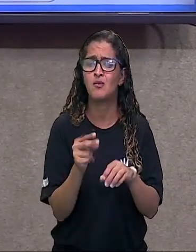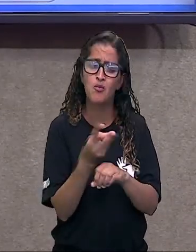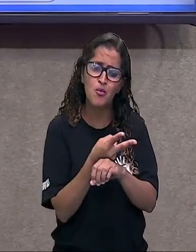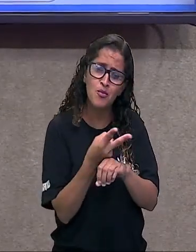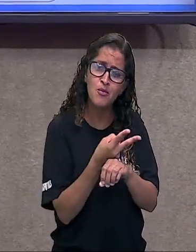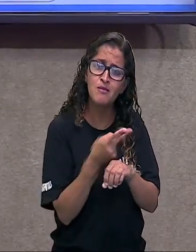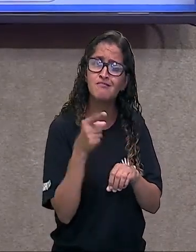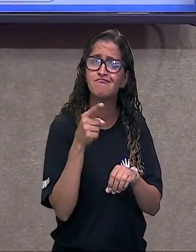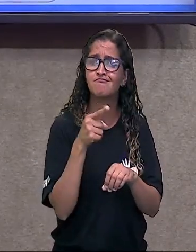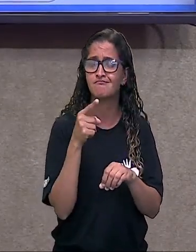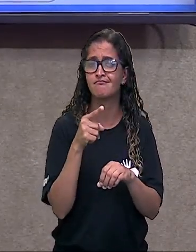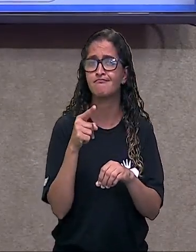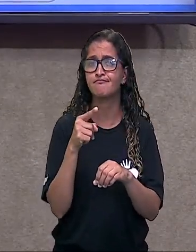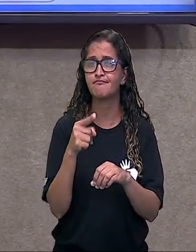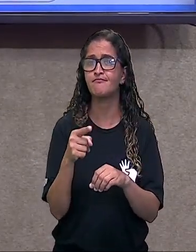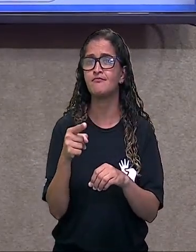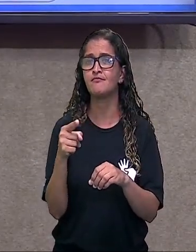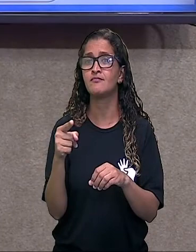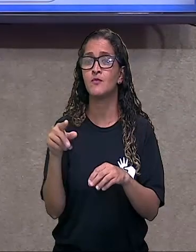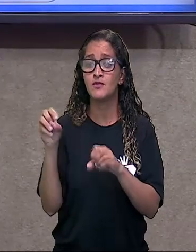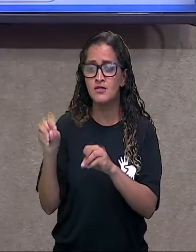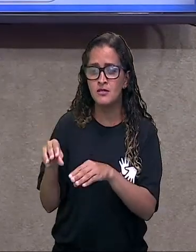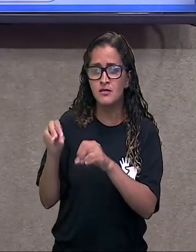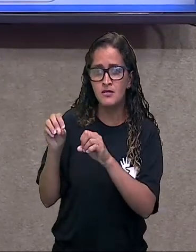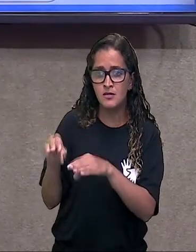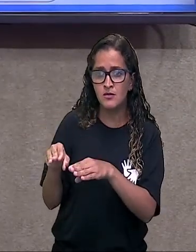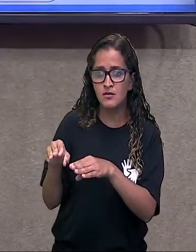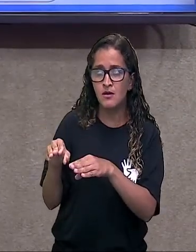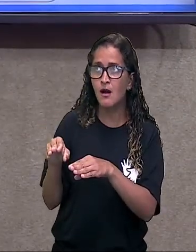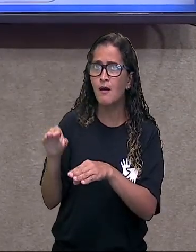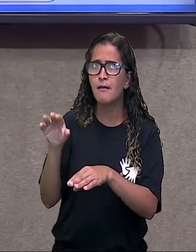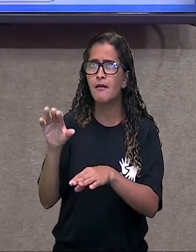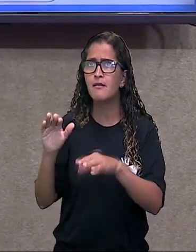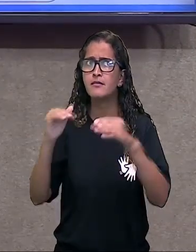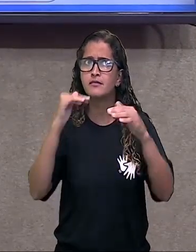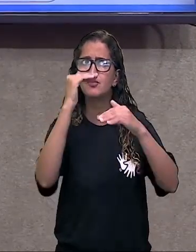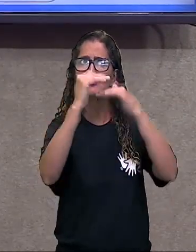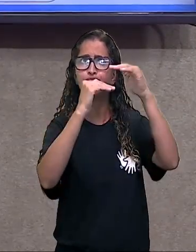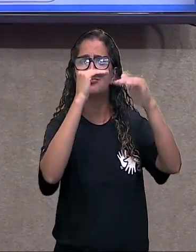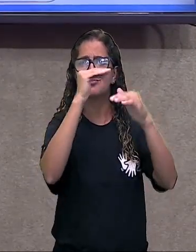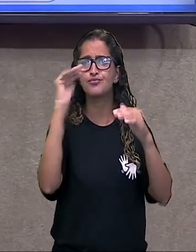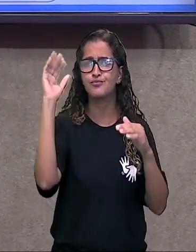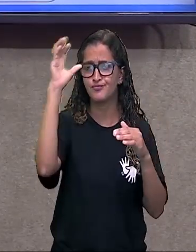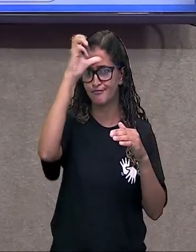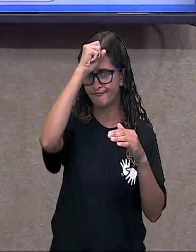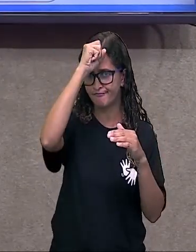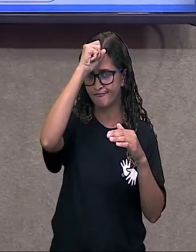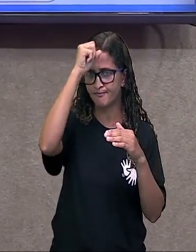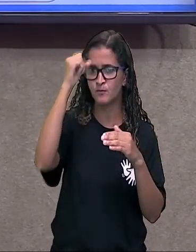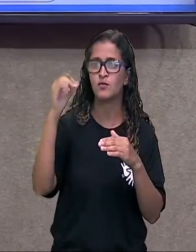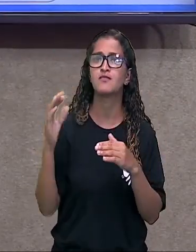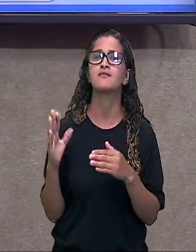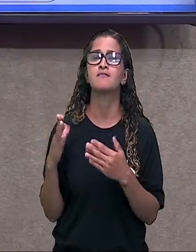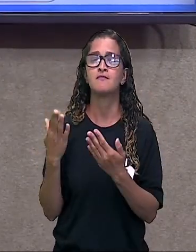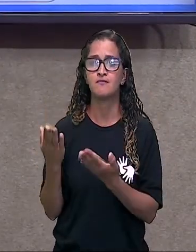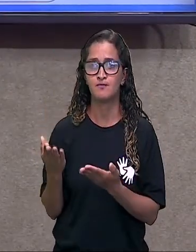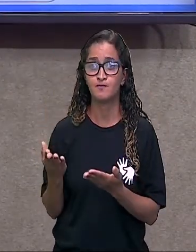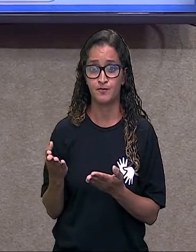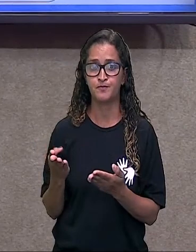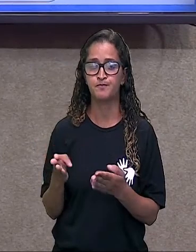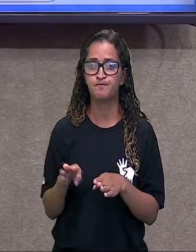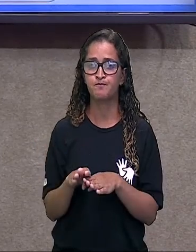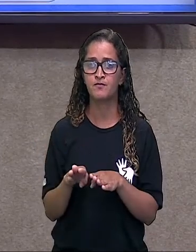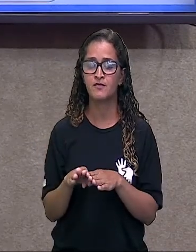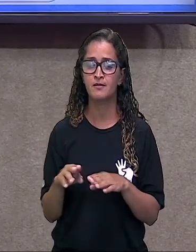direitinho, para que o ensino fique bem firmado e ele fique alicerçado na sua mente, tá bom? E